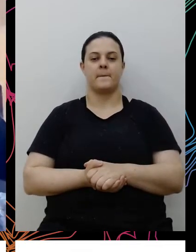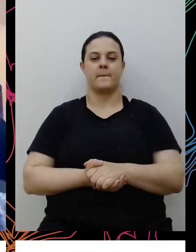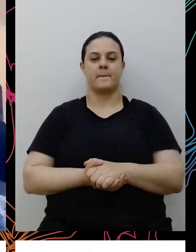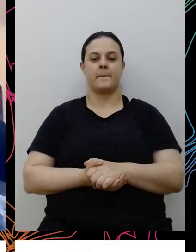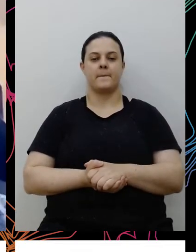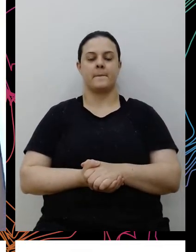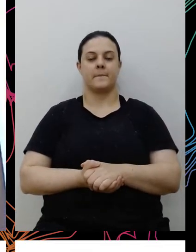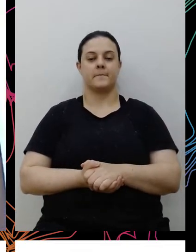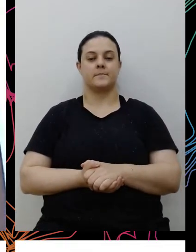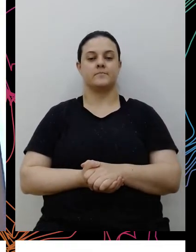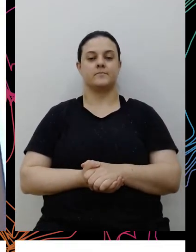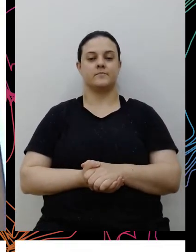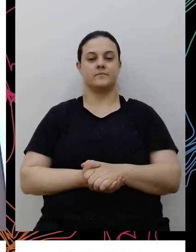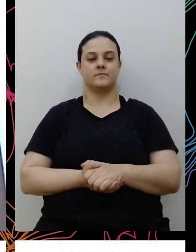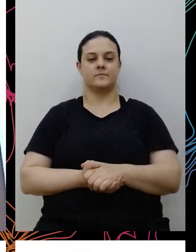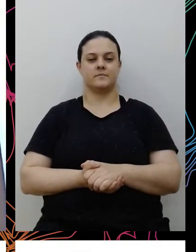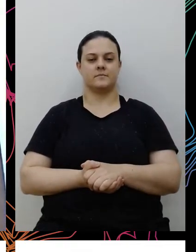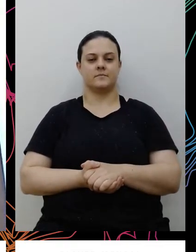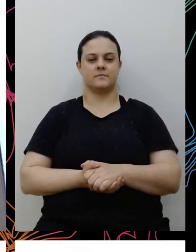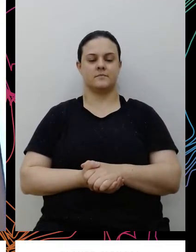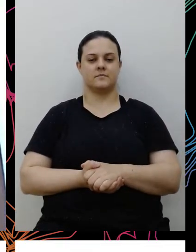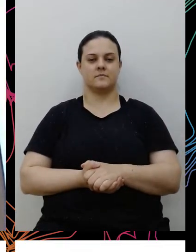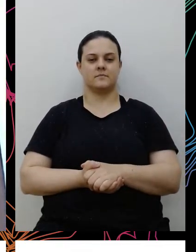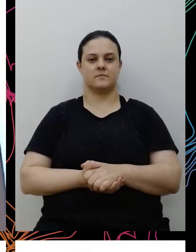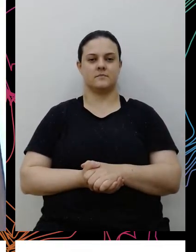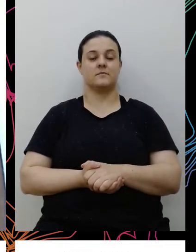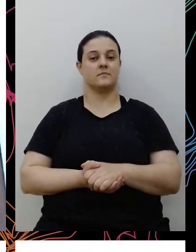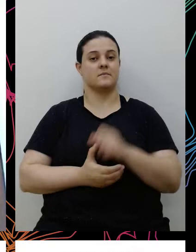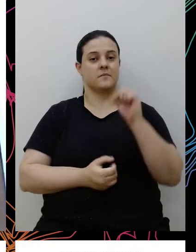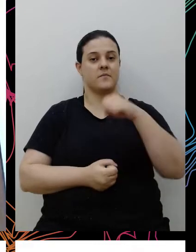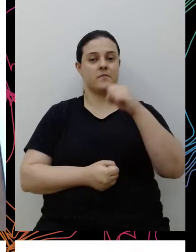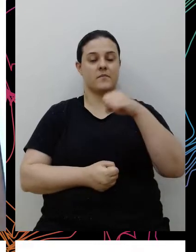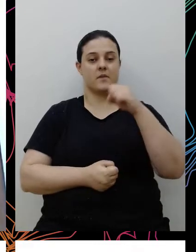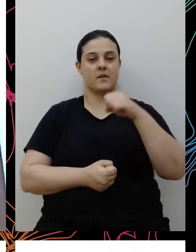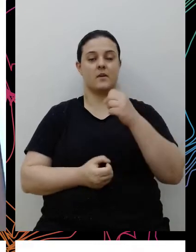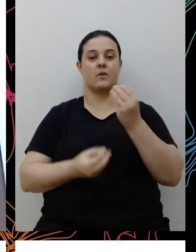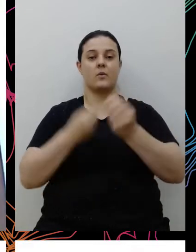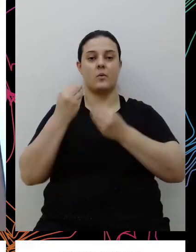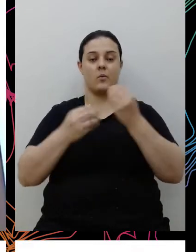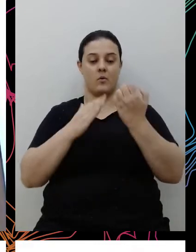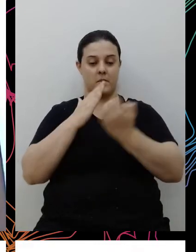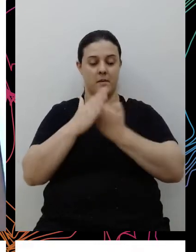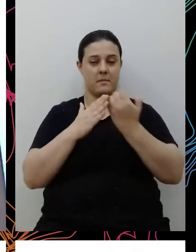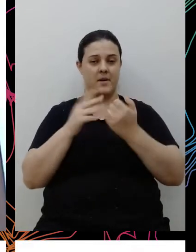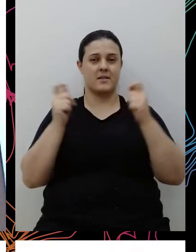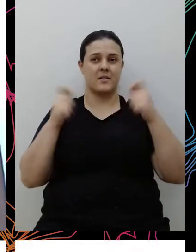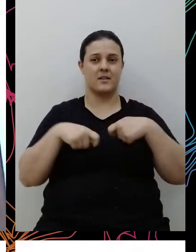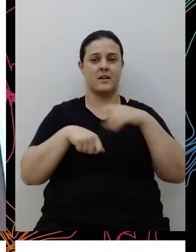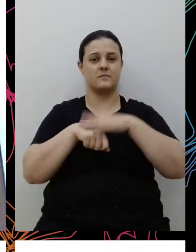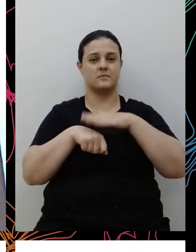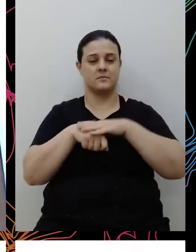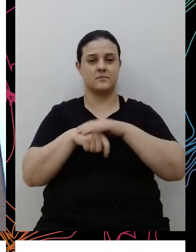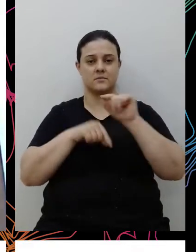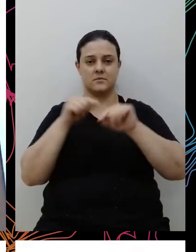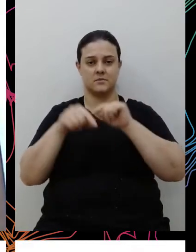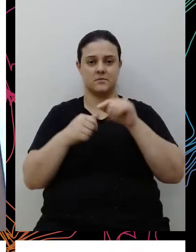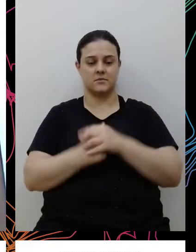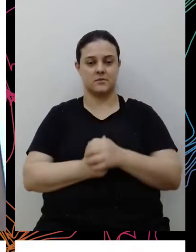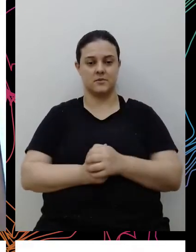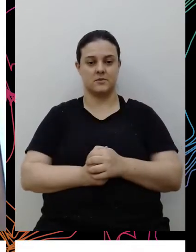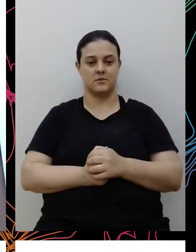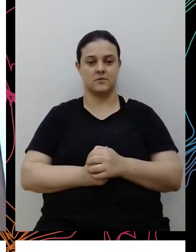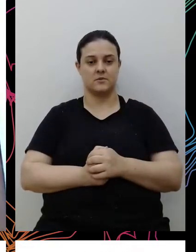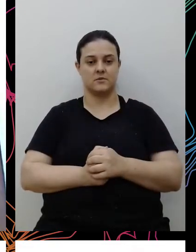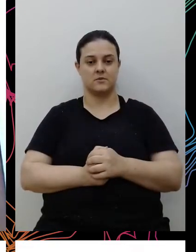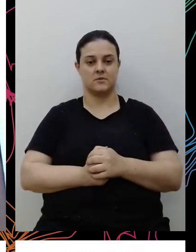E, Ana, chegando nessa parte um pouco mais prática, né? Do que as empresas podem, de fato, fazer. E, sob essa perspectiva do que a gente já